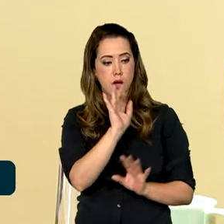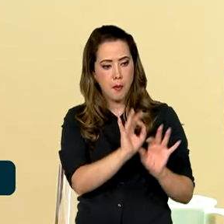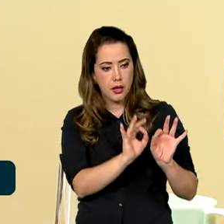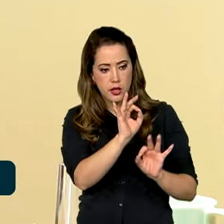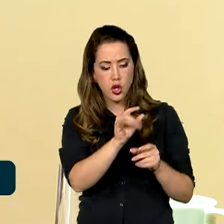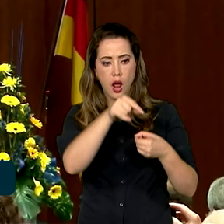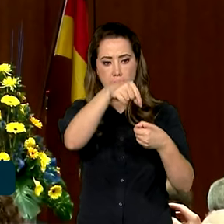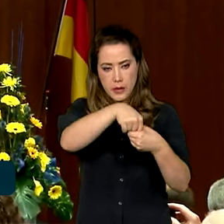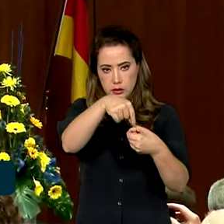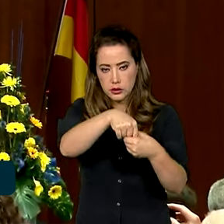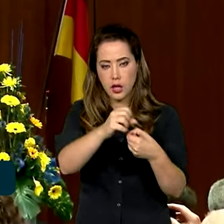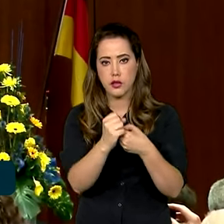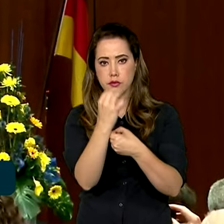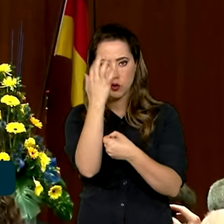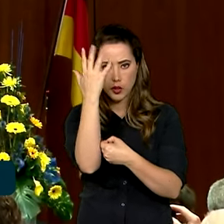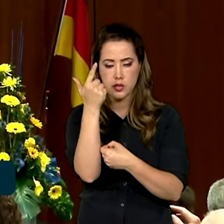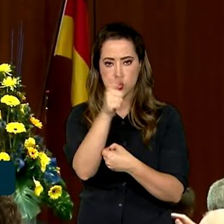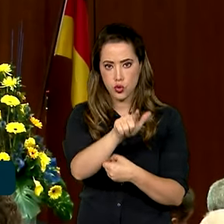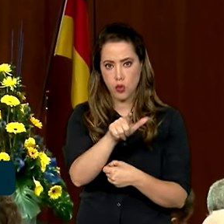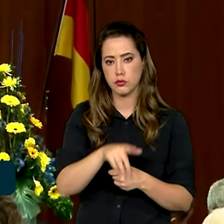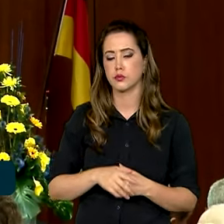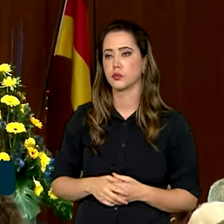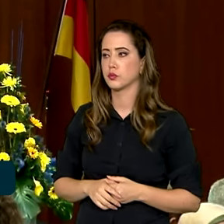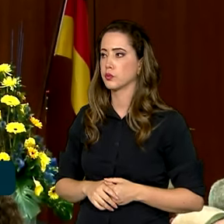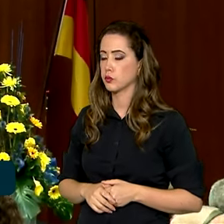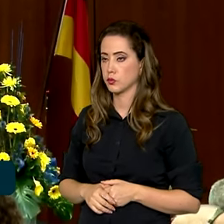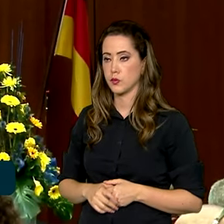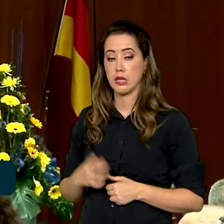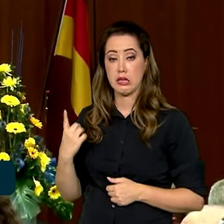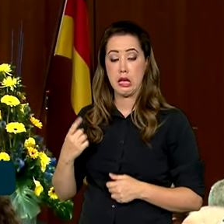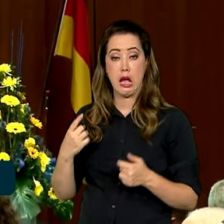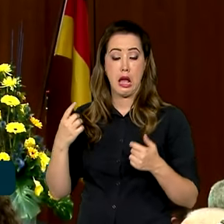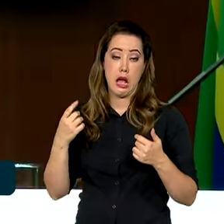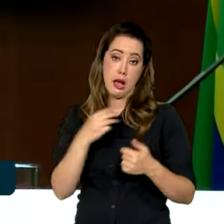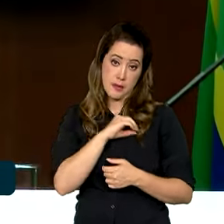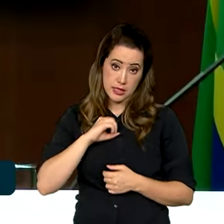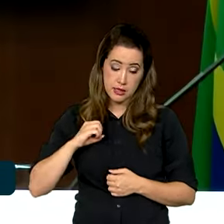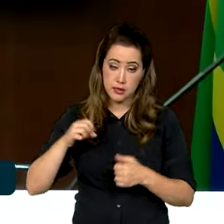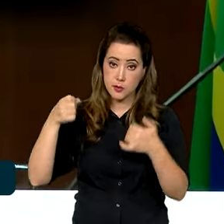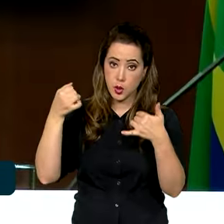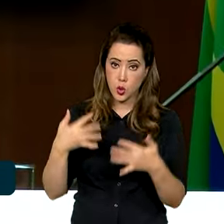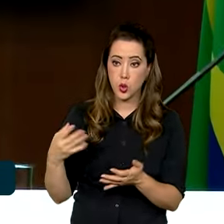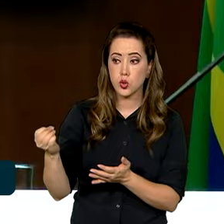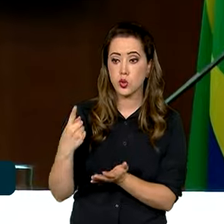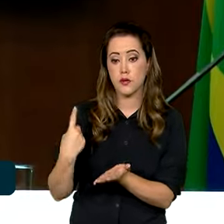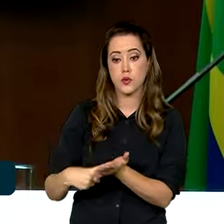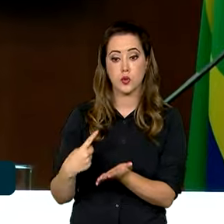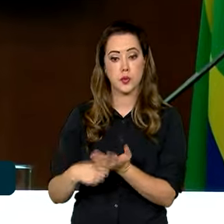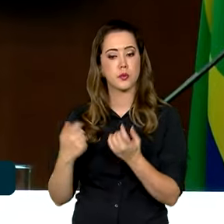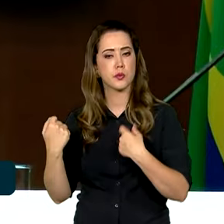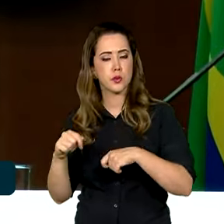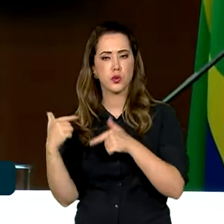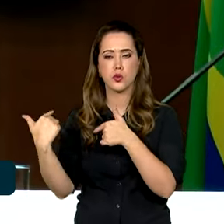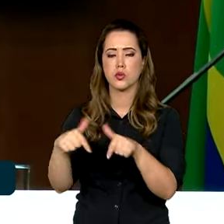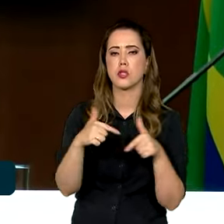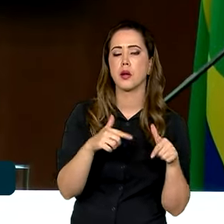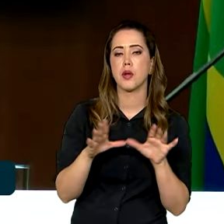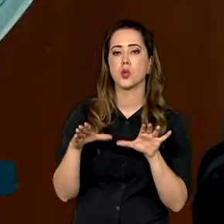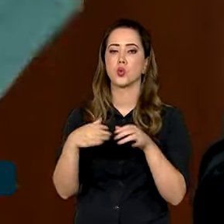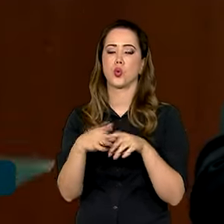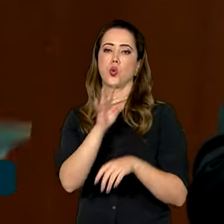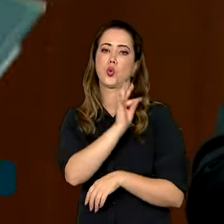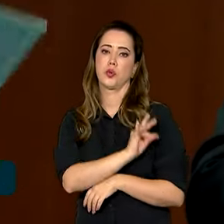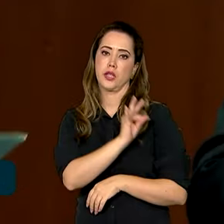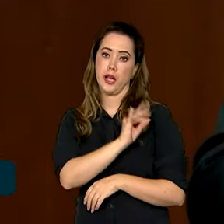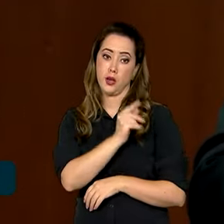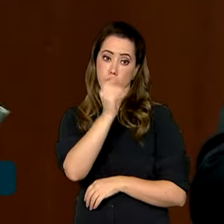restauração florestal. Segundo a ministra, os novos acordos foram fechados depois de um trabalho intenso das equipes técnicas